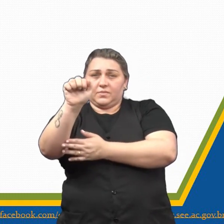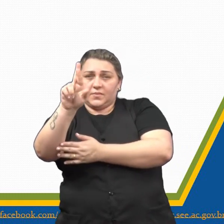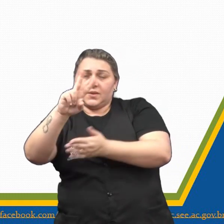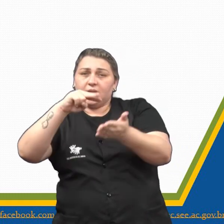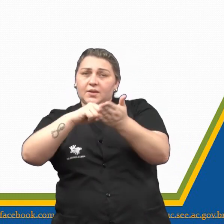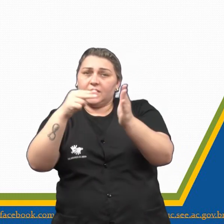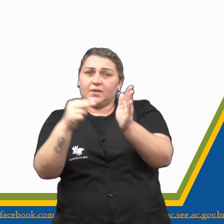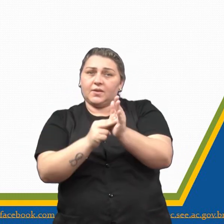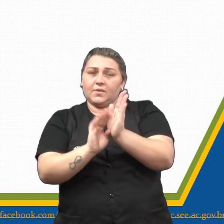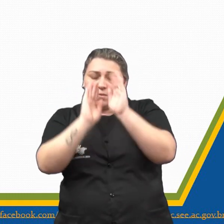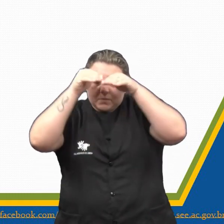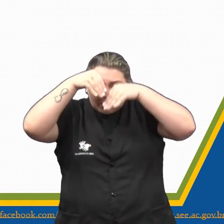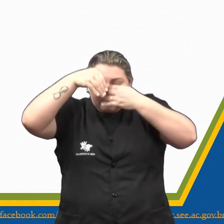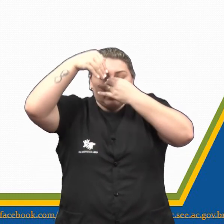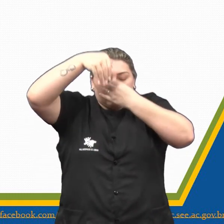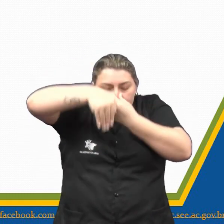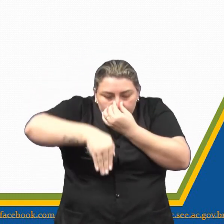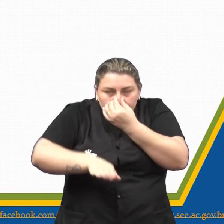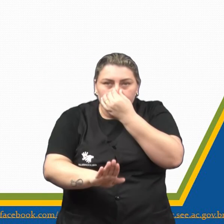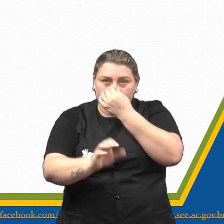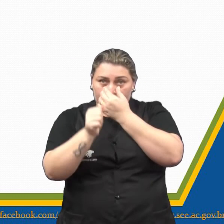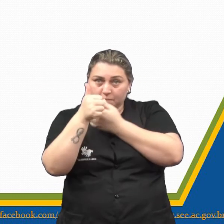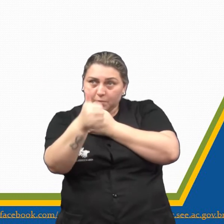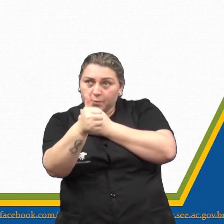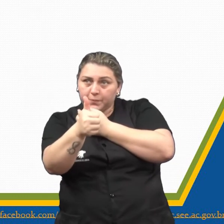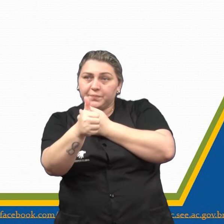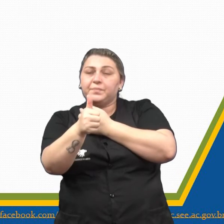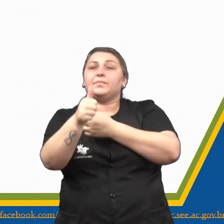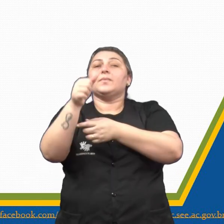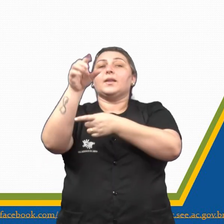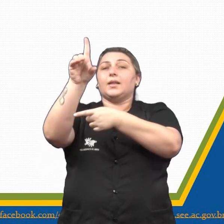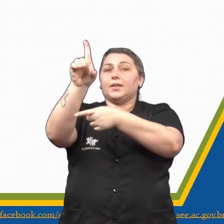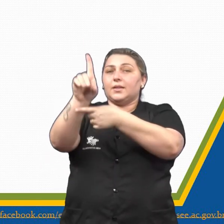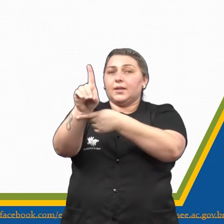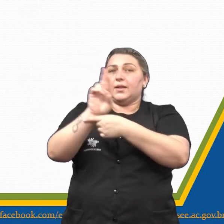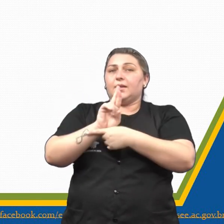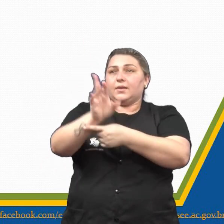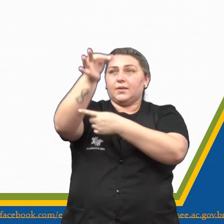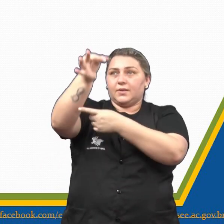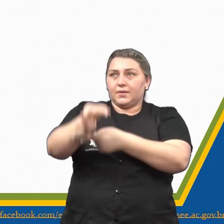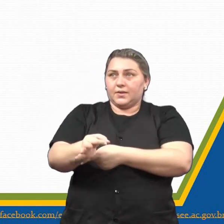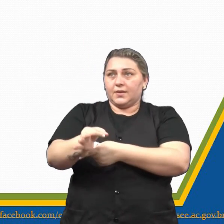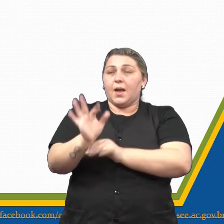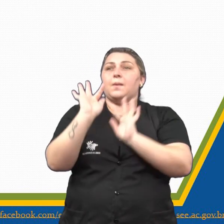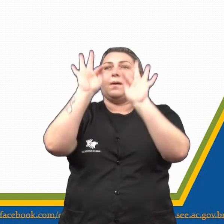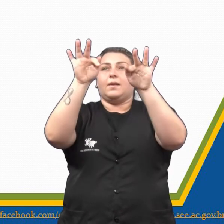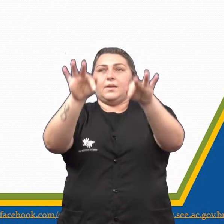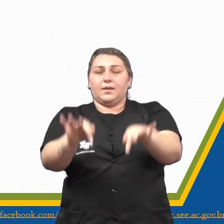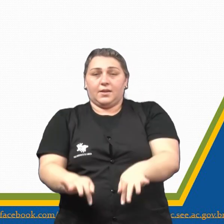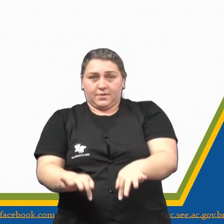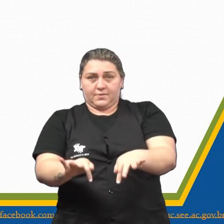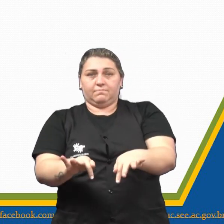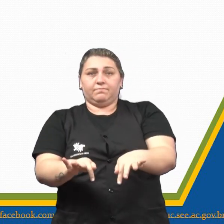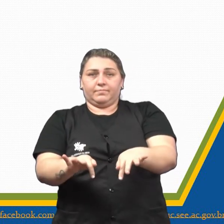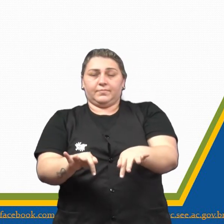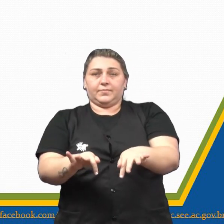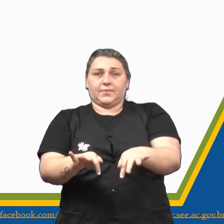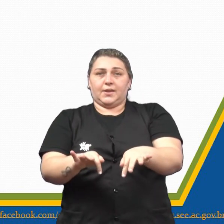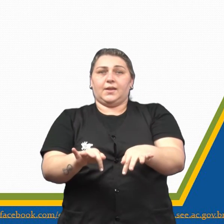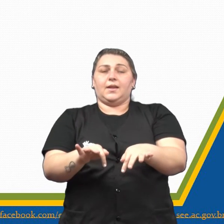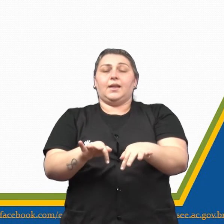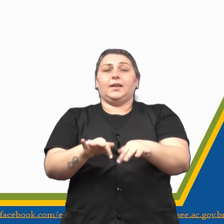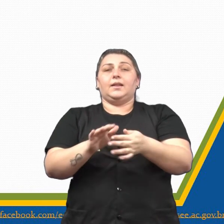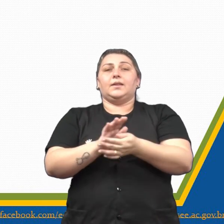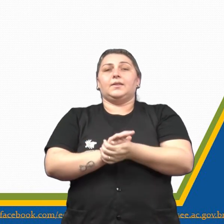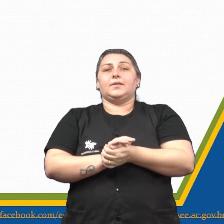mergulhar, tá bom? Então, ó... Um dia em la piscina. Para finalizar nossa aula, então, ó... Vamos